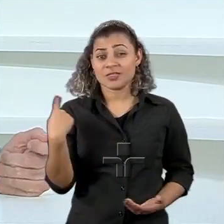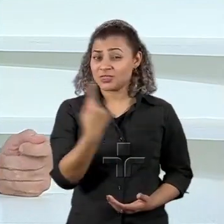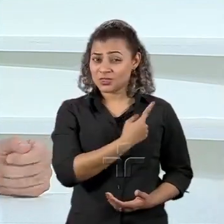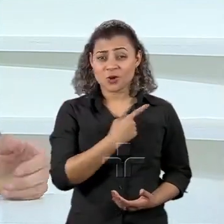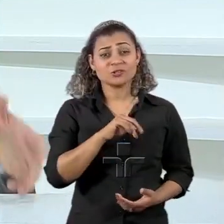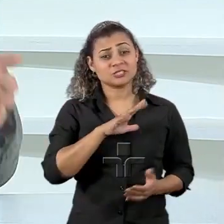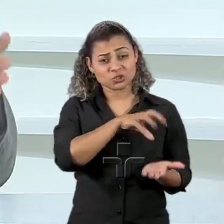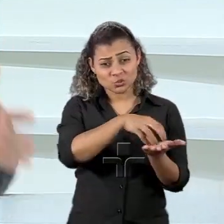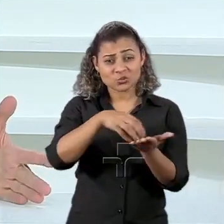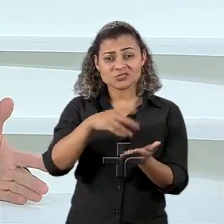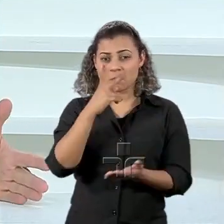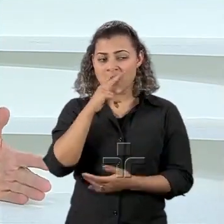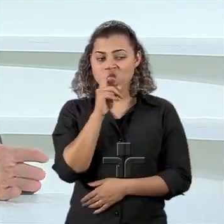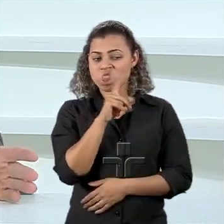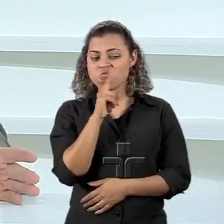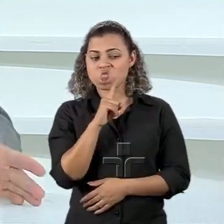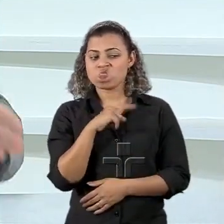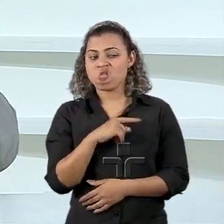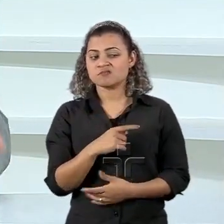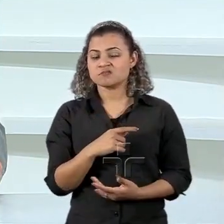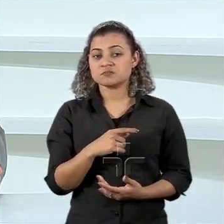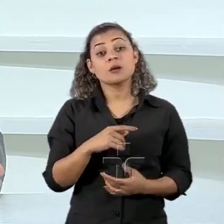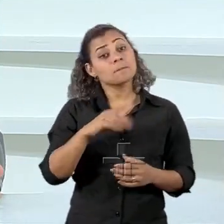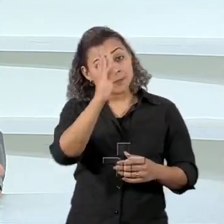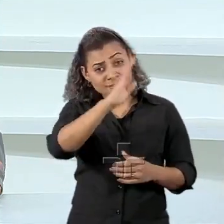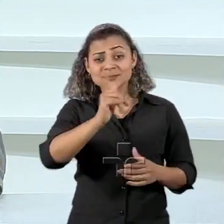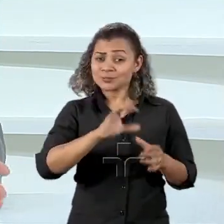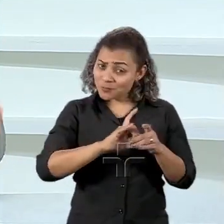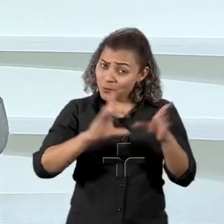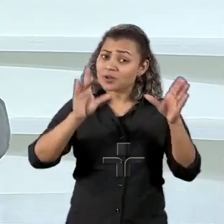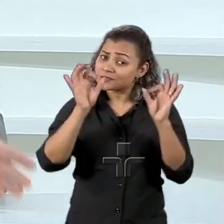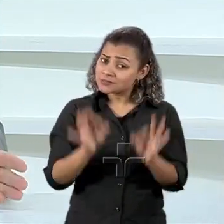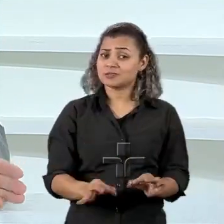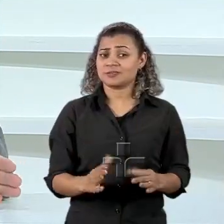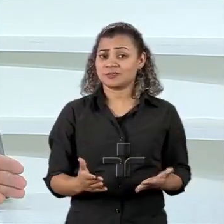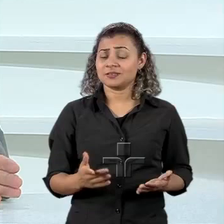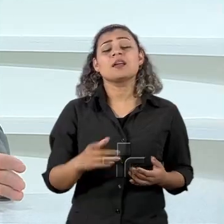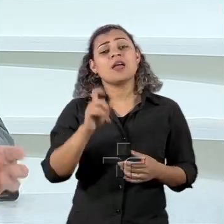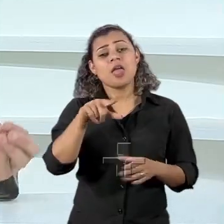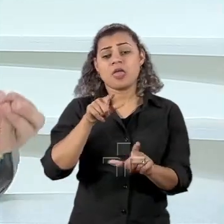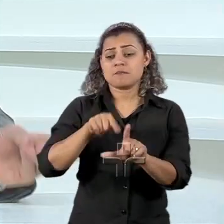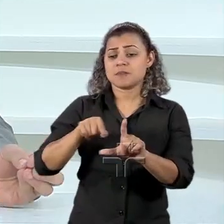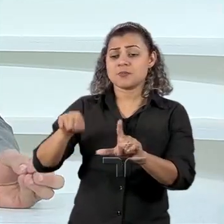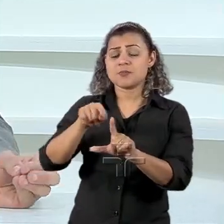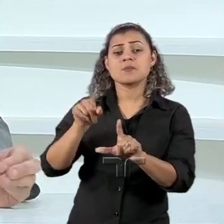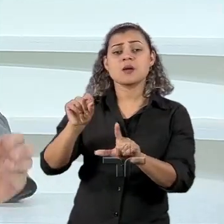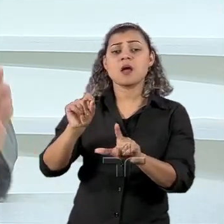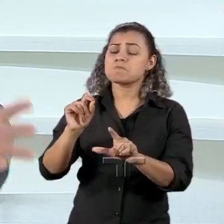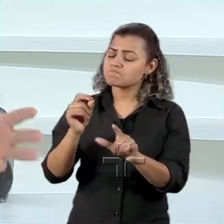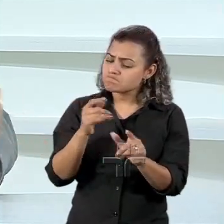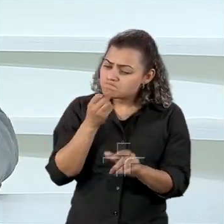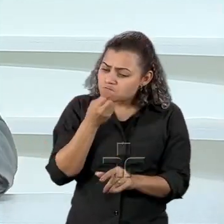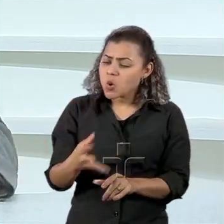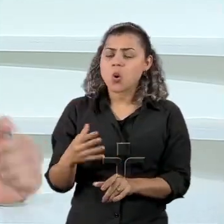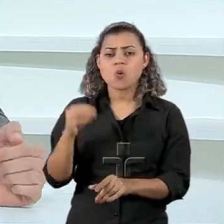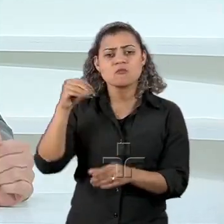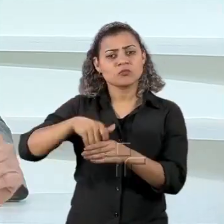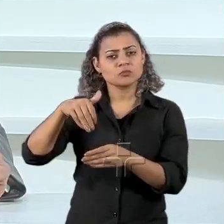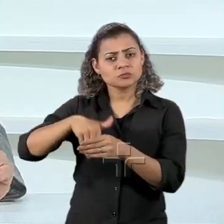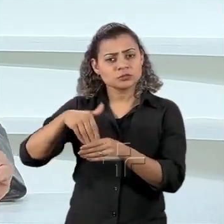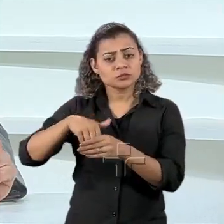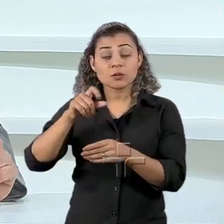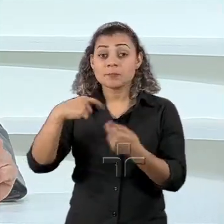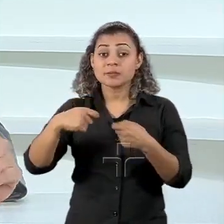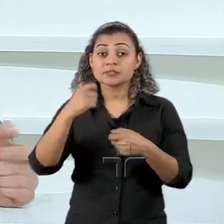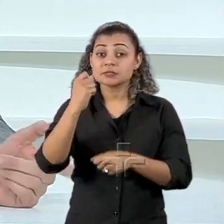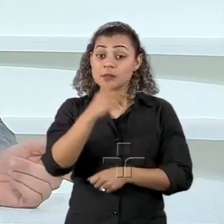instituições Brasil é uma democracia é uma democracia funcional é um sistema eleitoral operante isso deve ser usado para